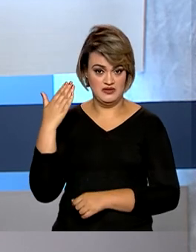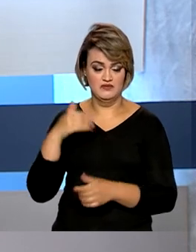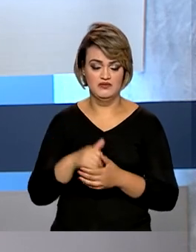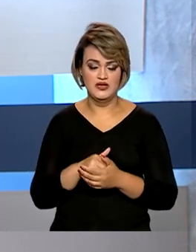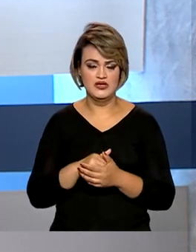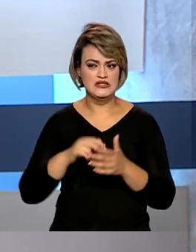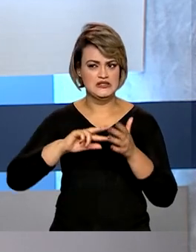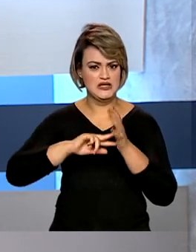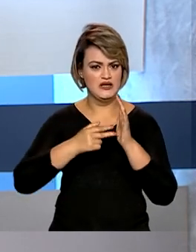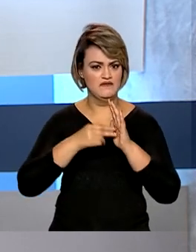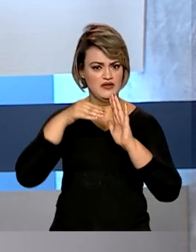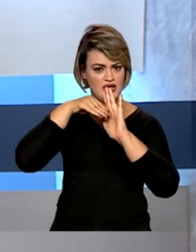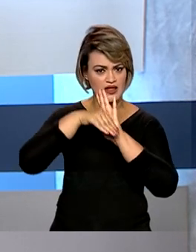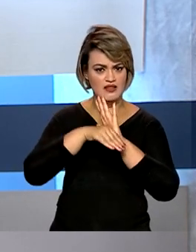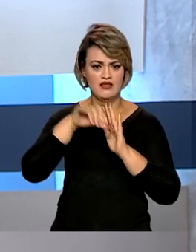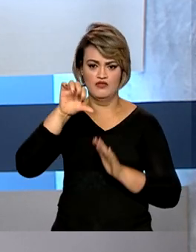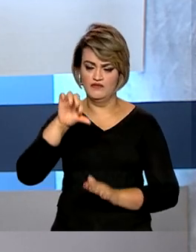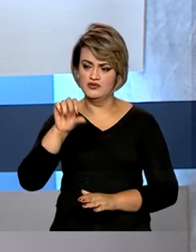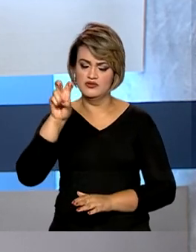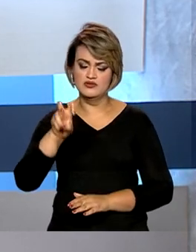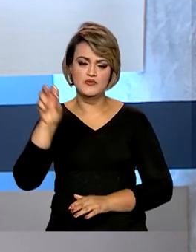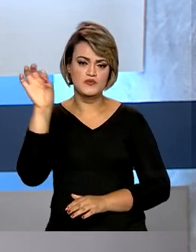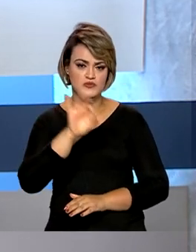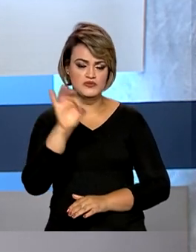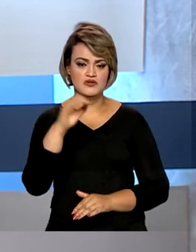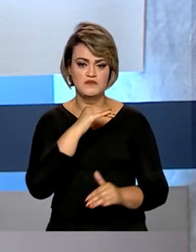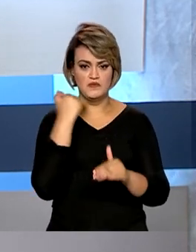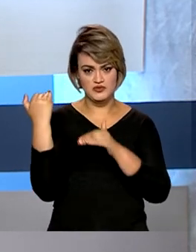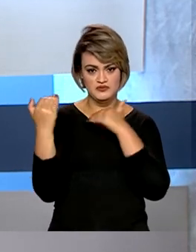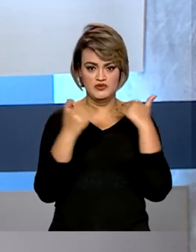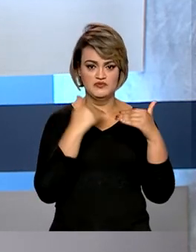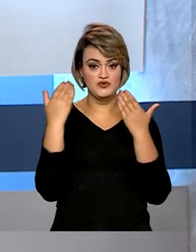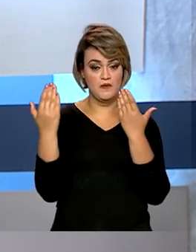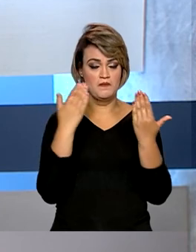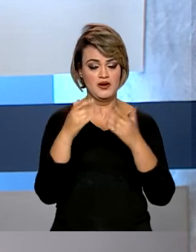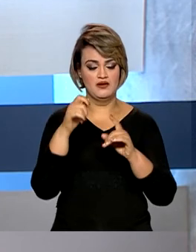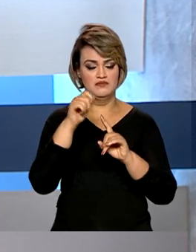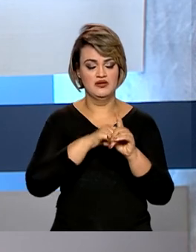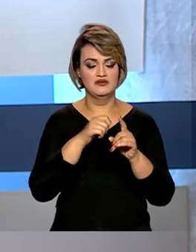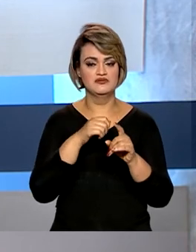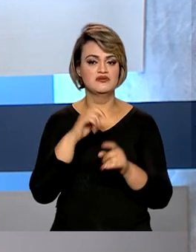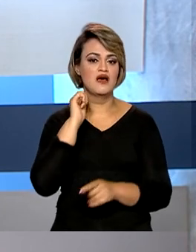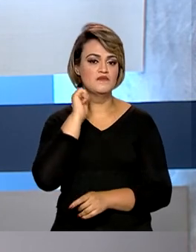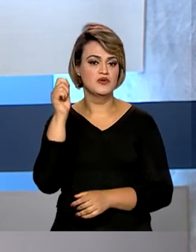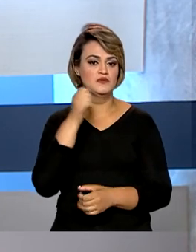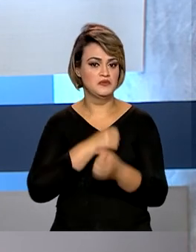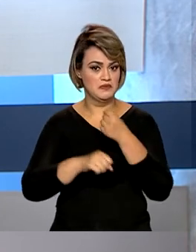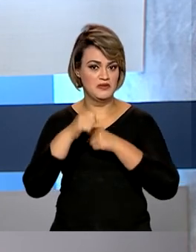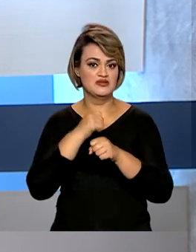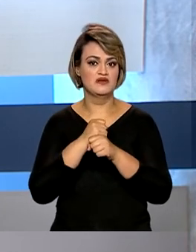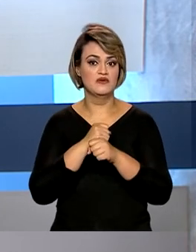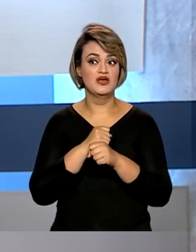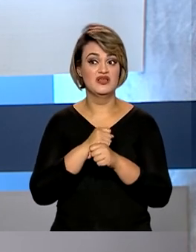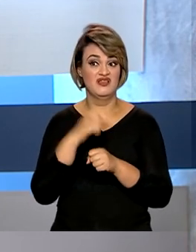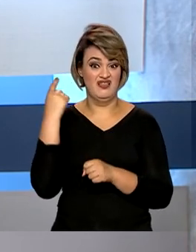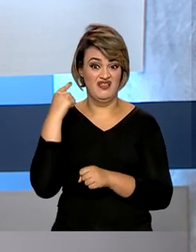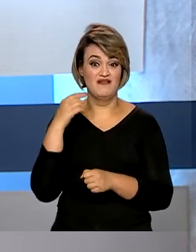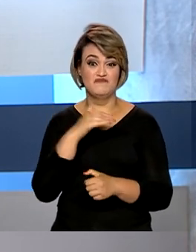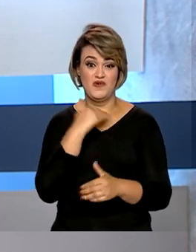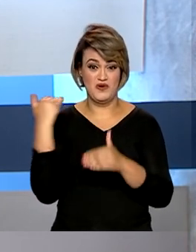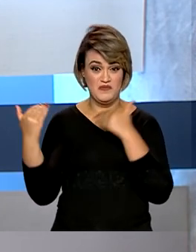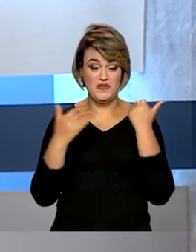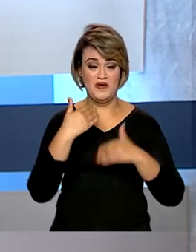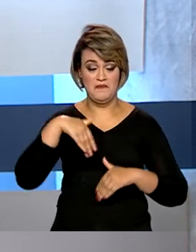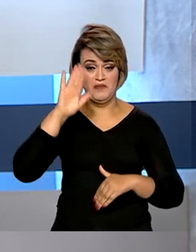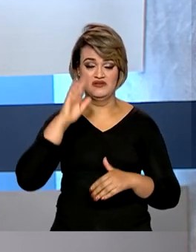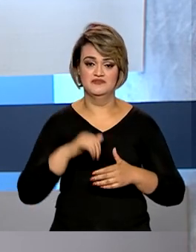corresponde a uma queda de mais de 95% nas mortes em relação a abril de 2021, mês com o maior número de óbitos em